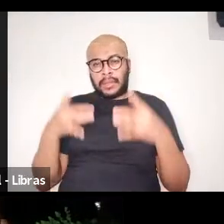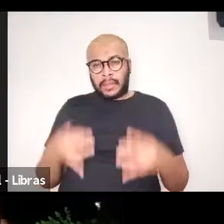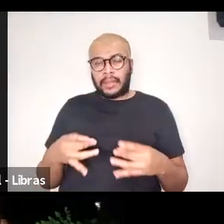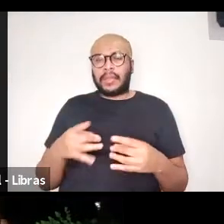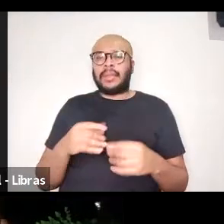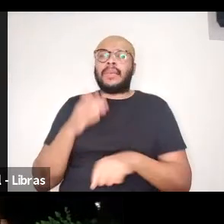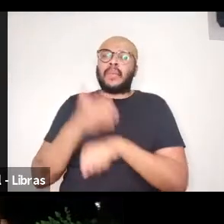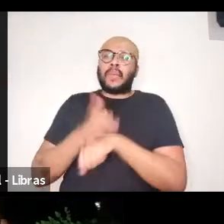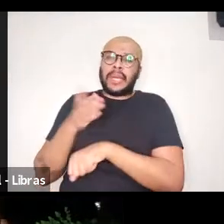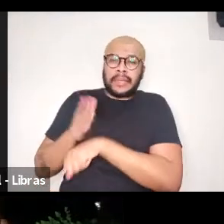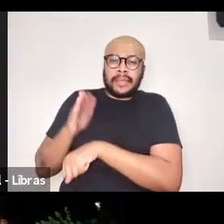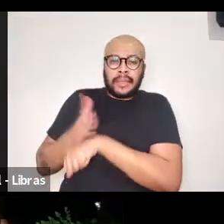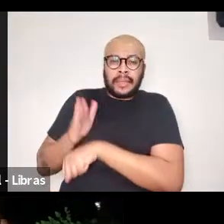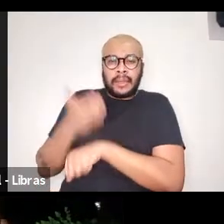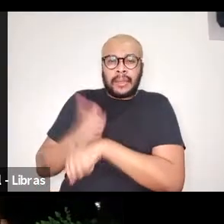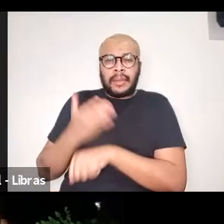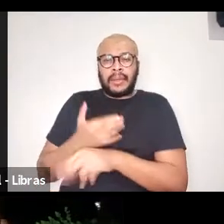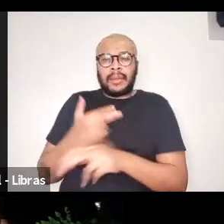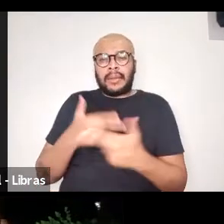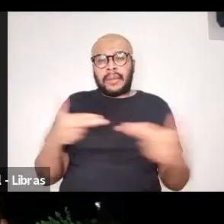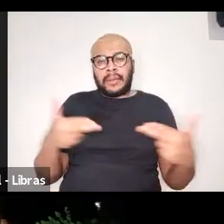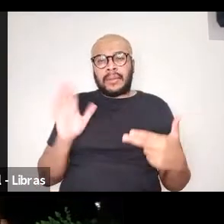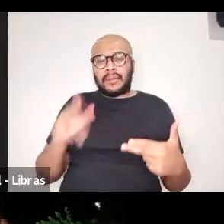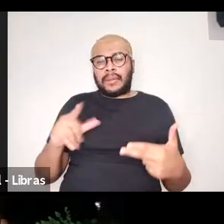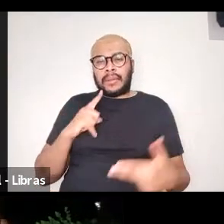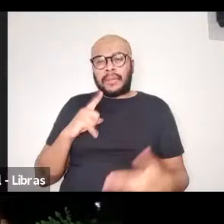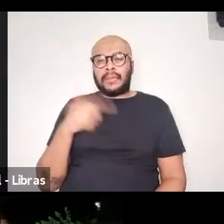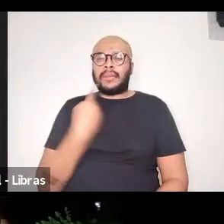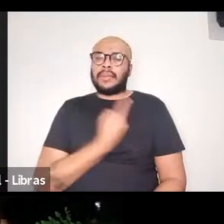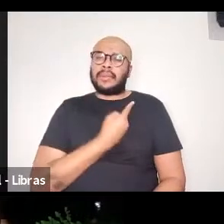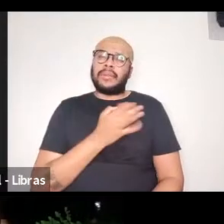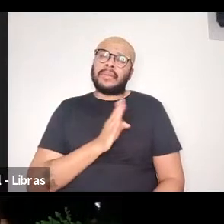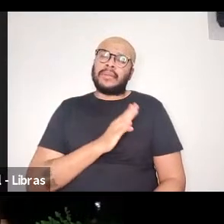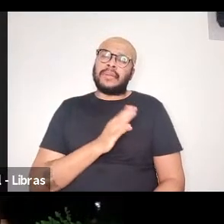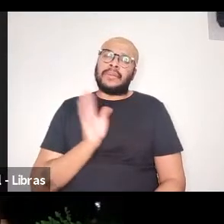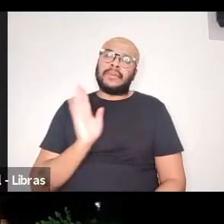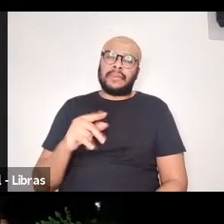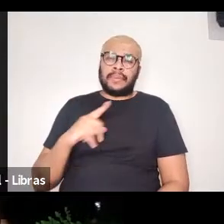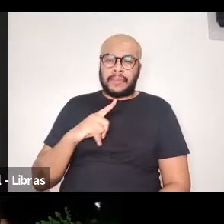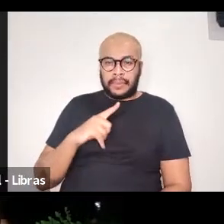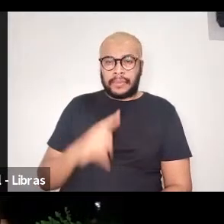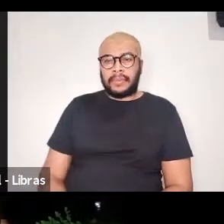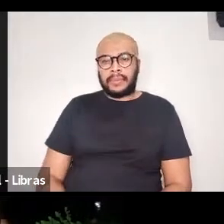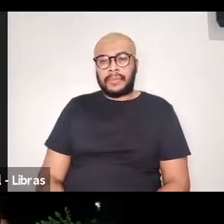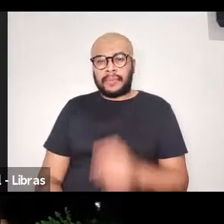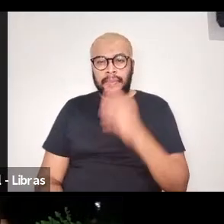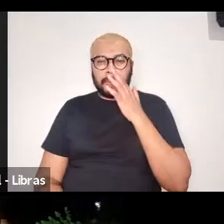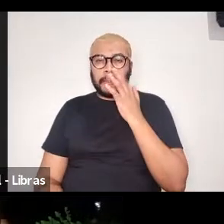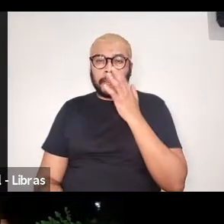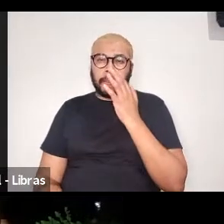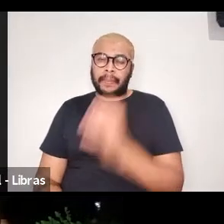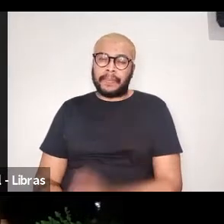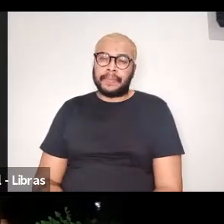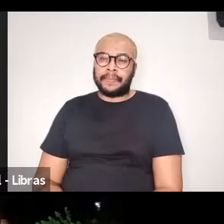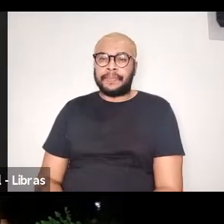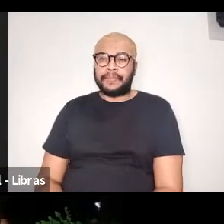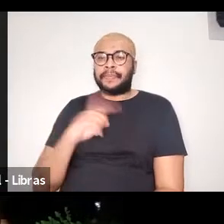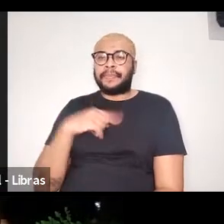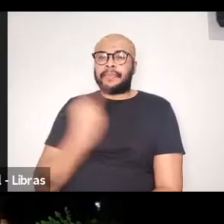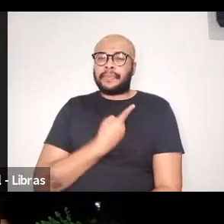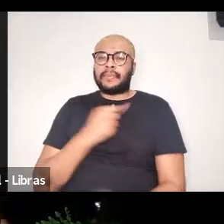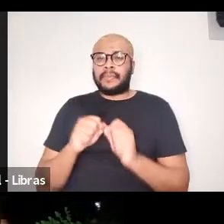ensaio, o blog, o comentário do blog, o podcast, a gente tem que